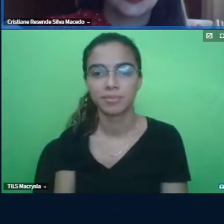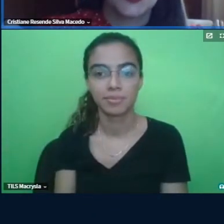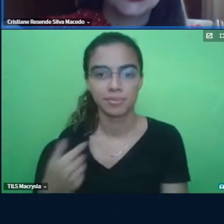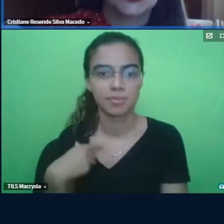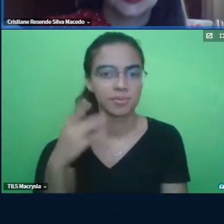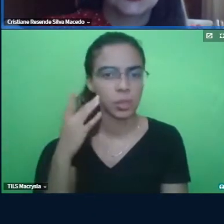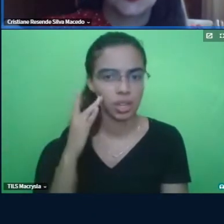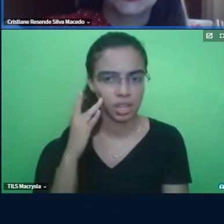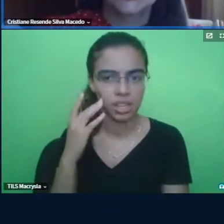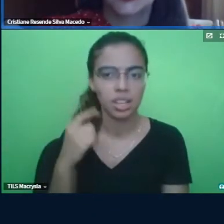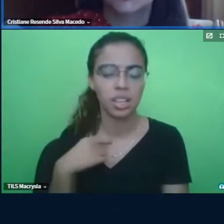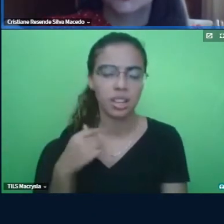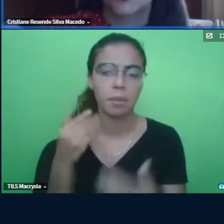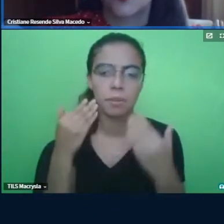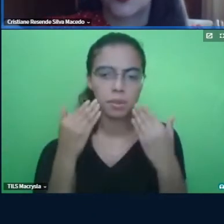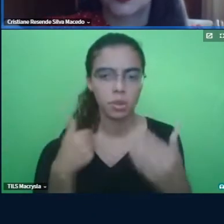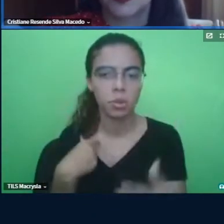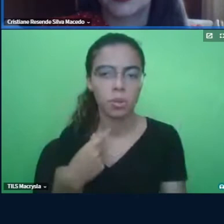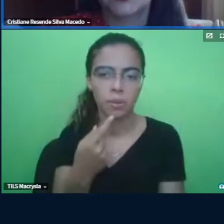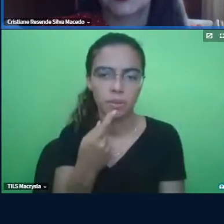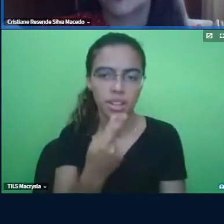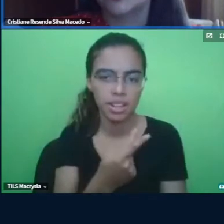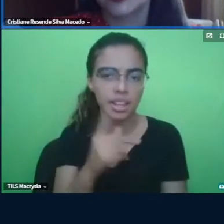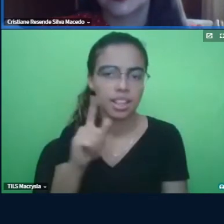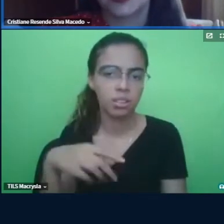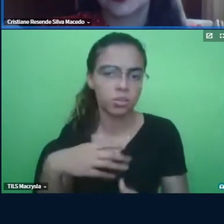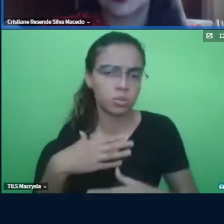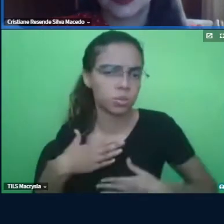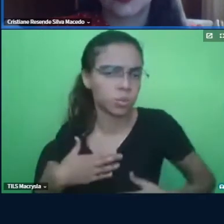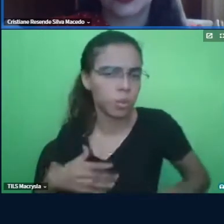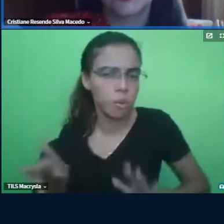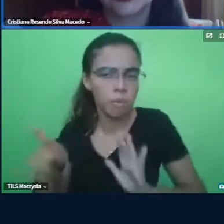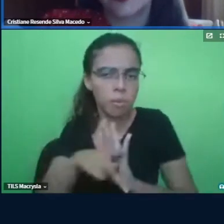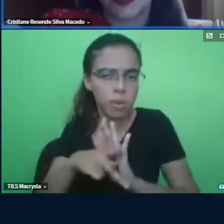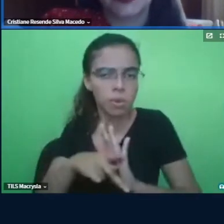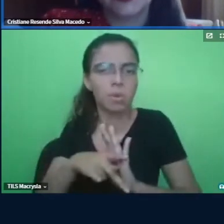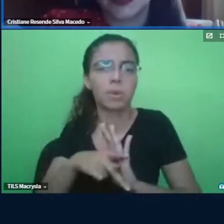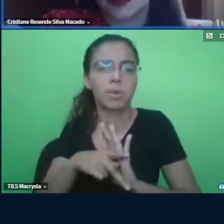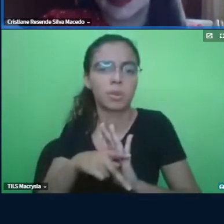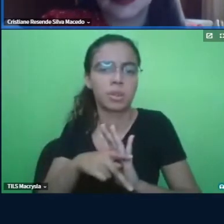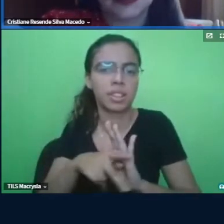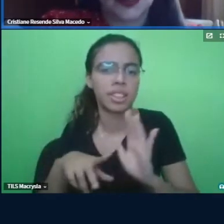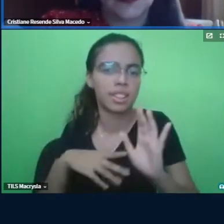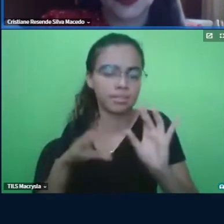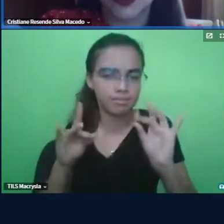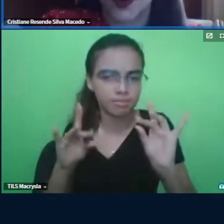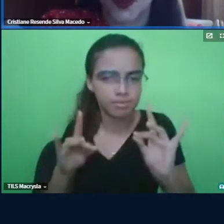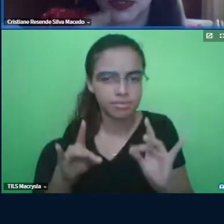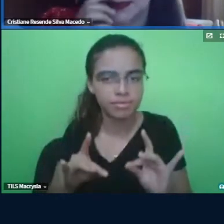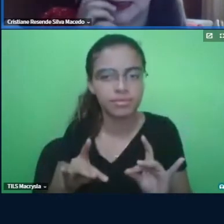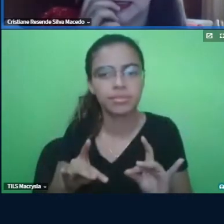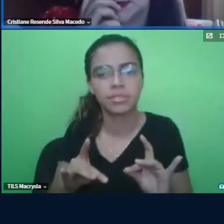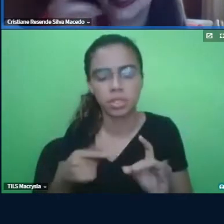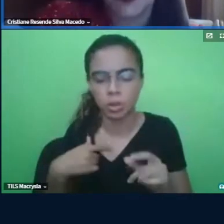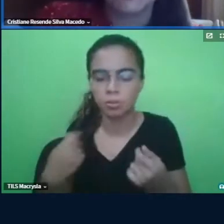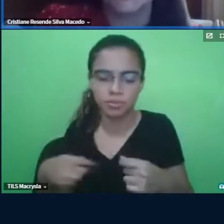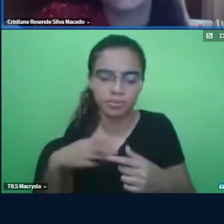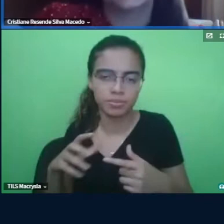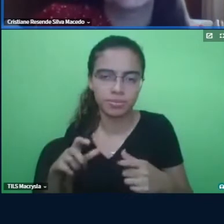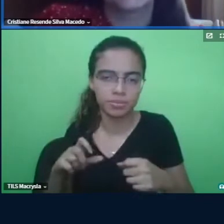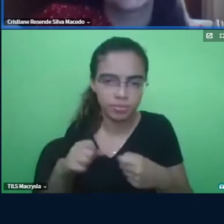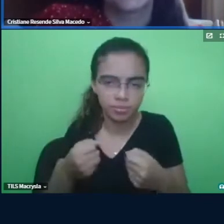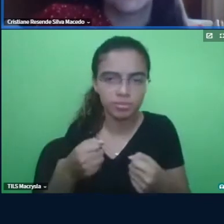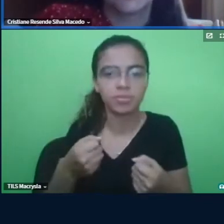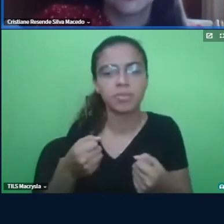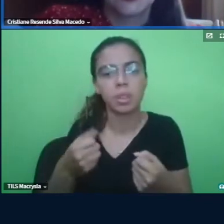apresentação, essas questões comportamentais são muito salientes, né? Eu tive que estabelecer essas intervenções comportamentais para ter